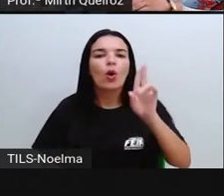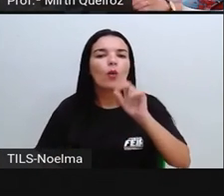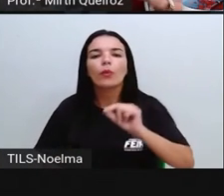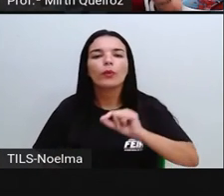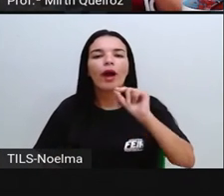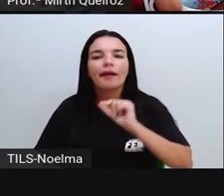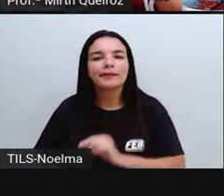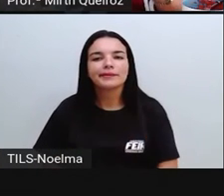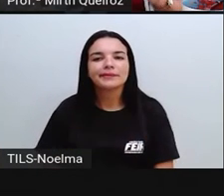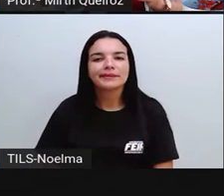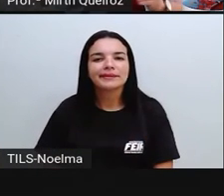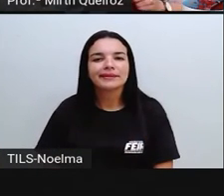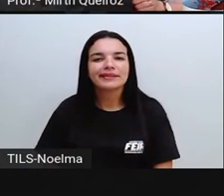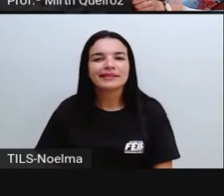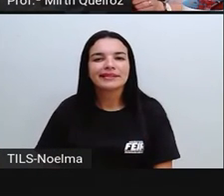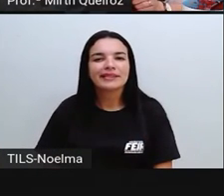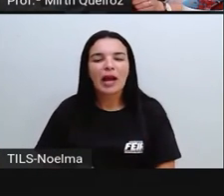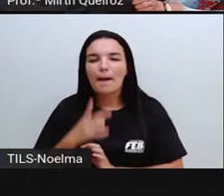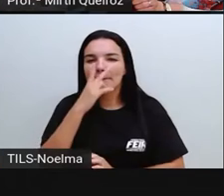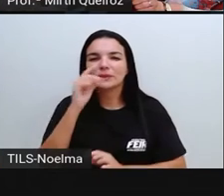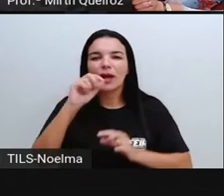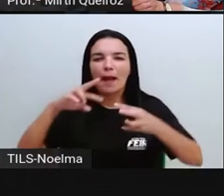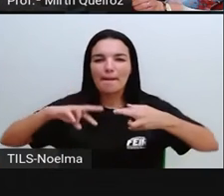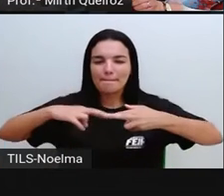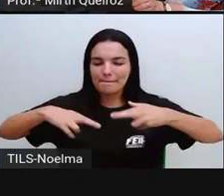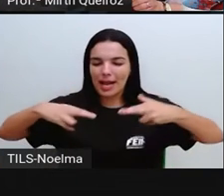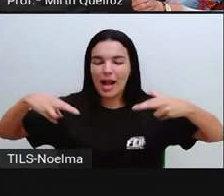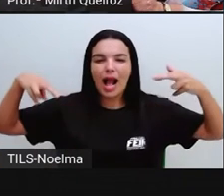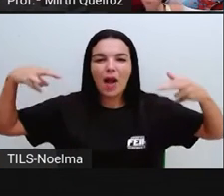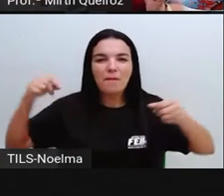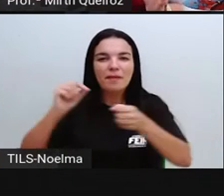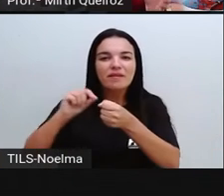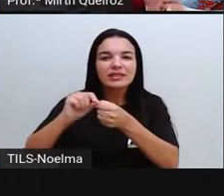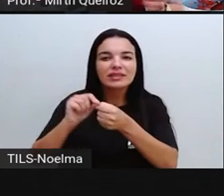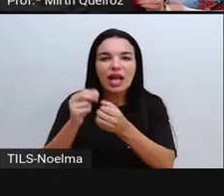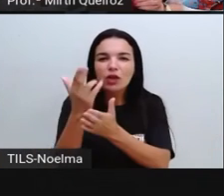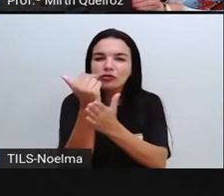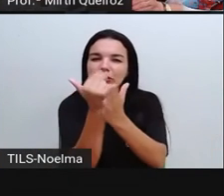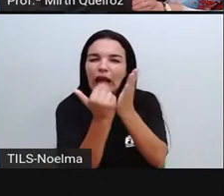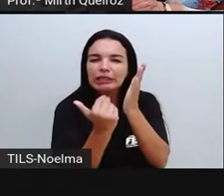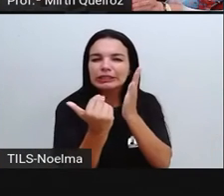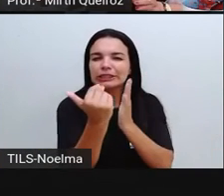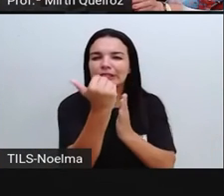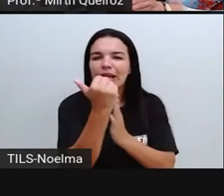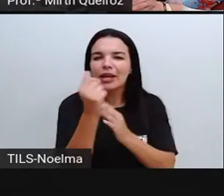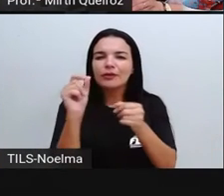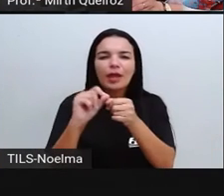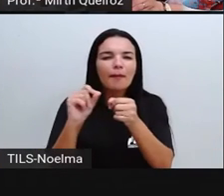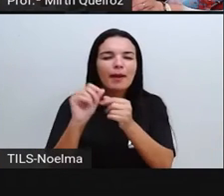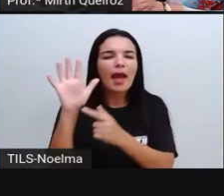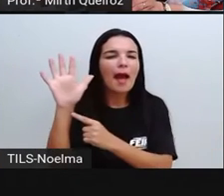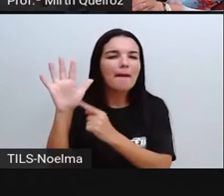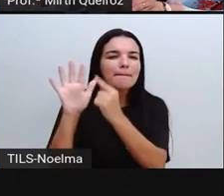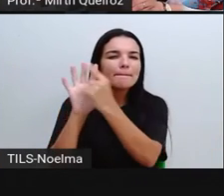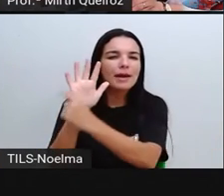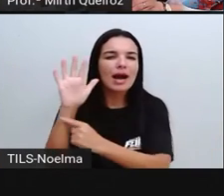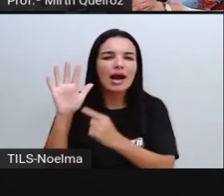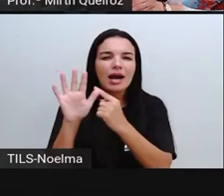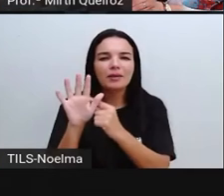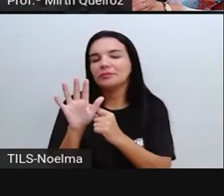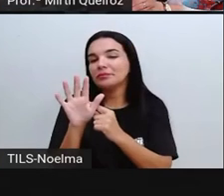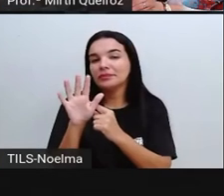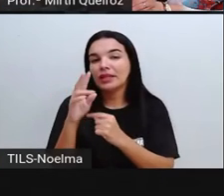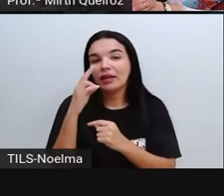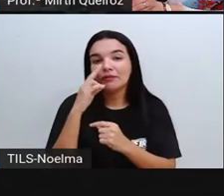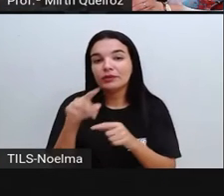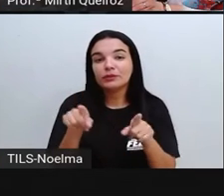Alguns tipos de macarrões Para poder fazer os desenhos aí Na argila, né? A mão foi utilizada Ali vocês